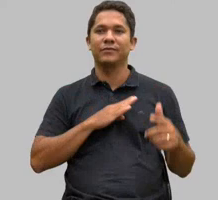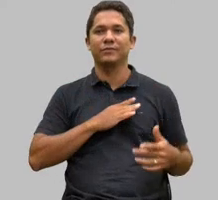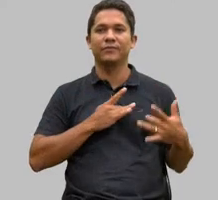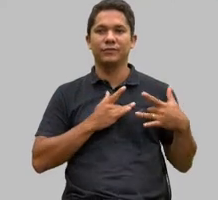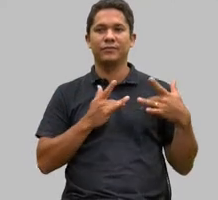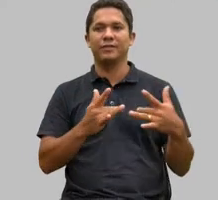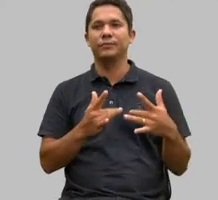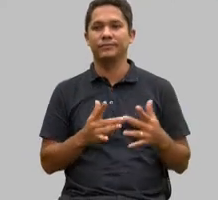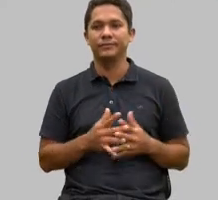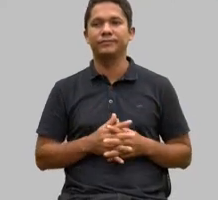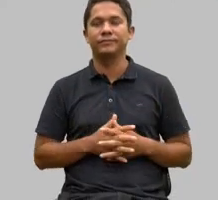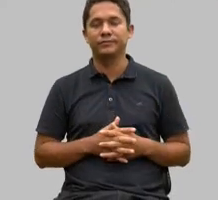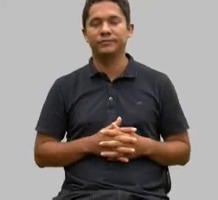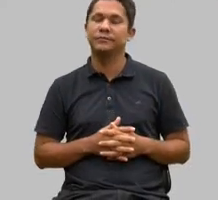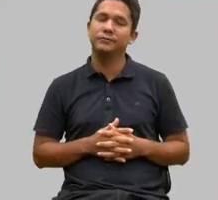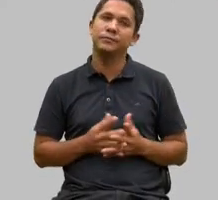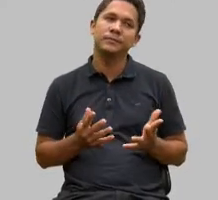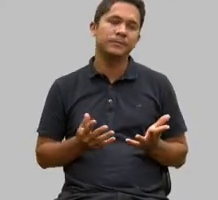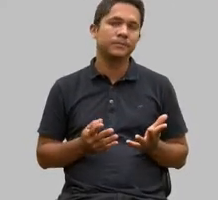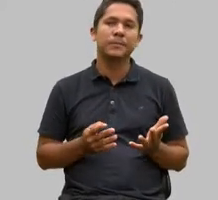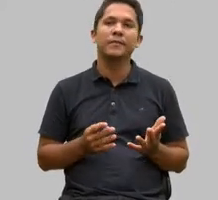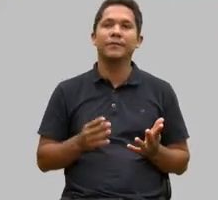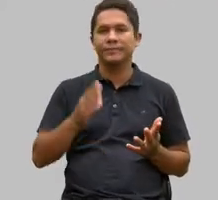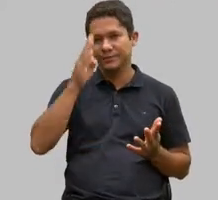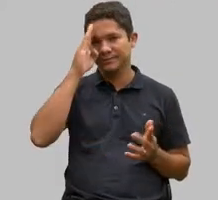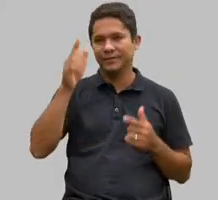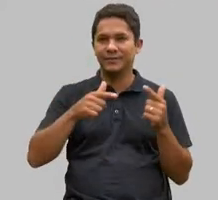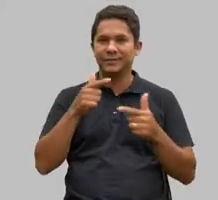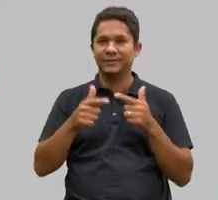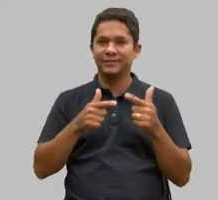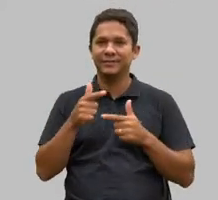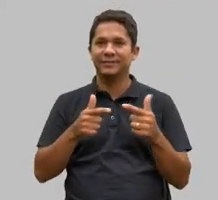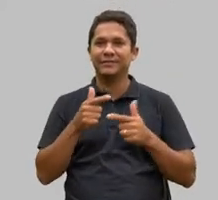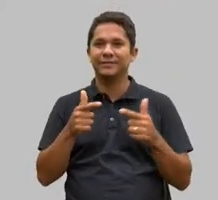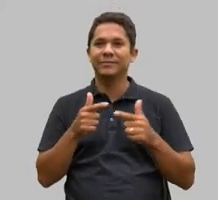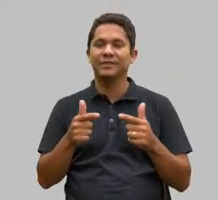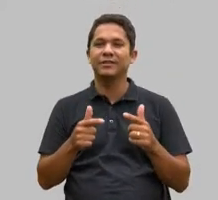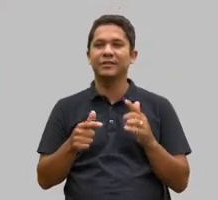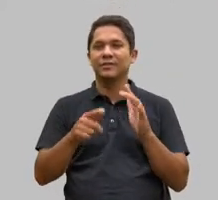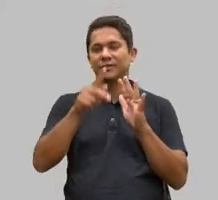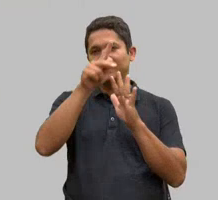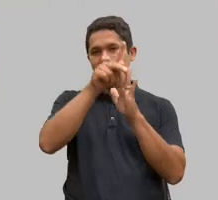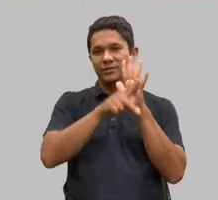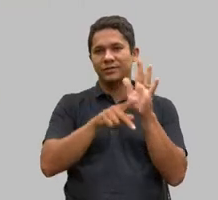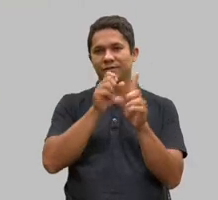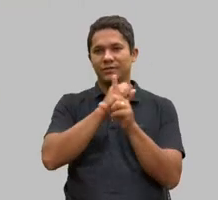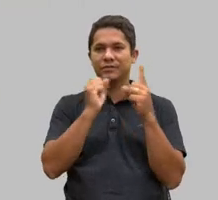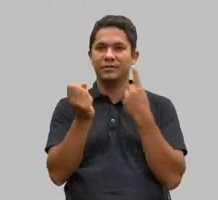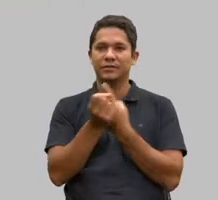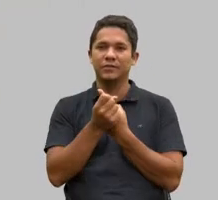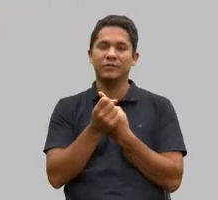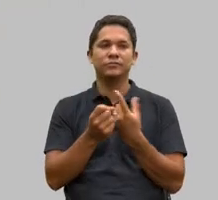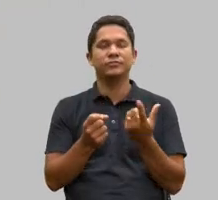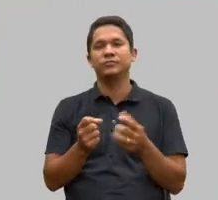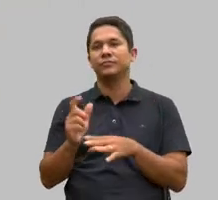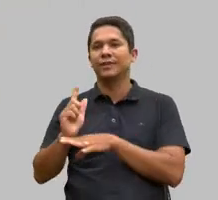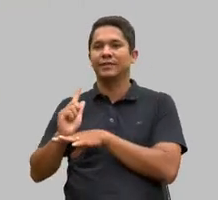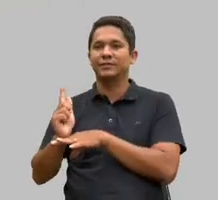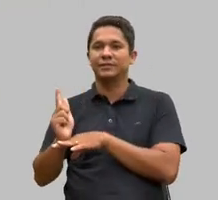voluntário, seja na ponta dos projetos sociais, seja nos cargos de gestão e de conselhos estatutários.